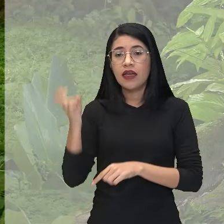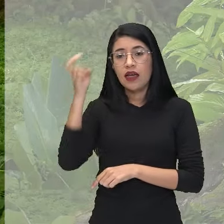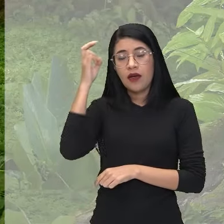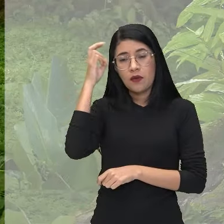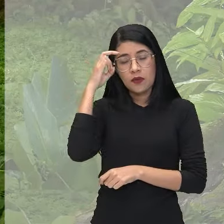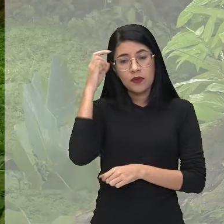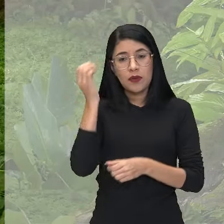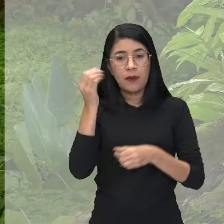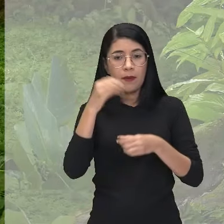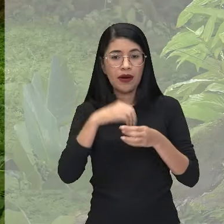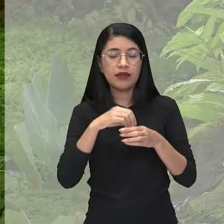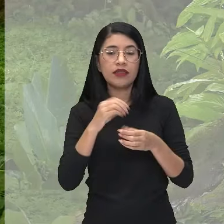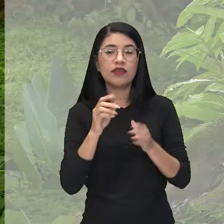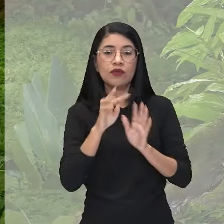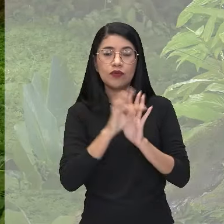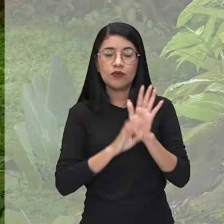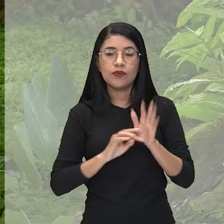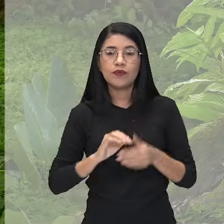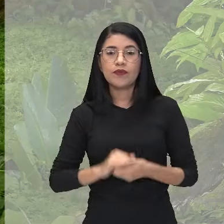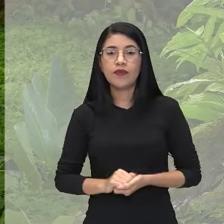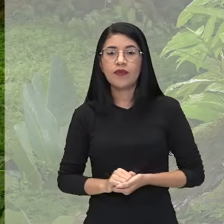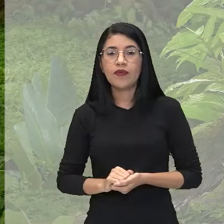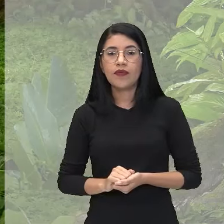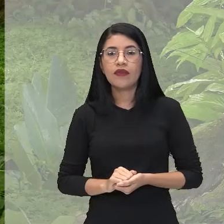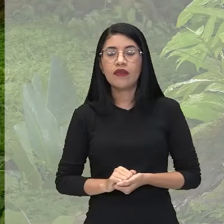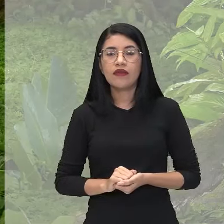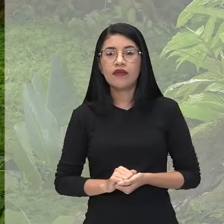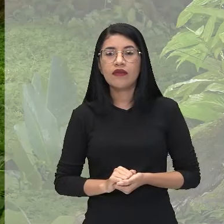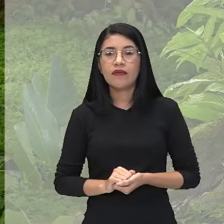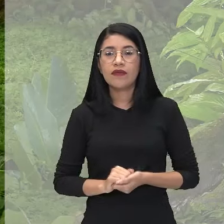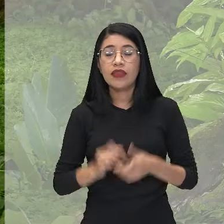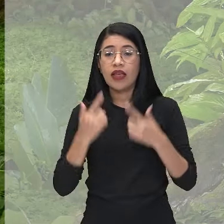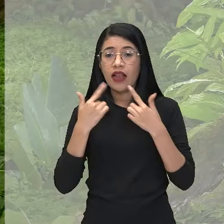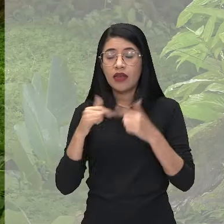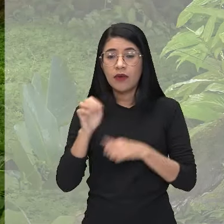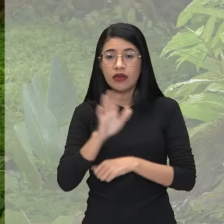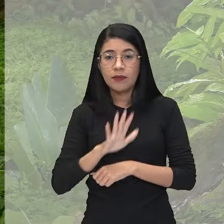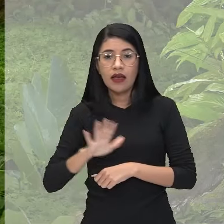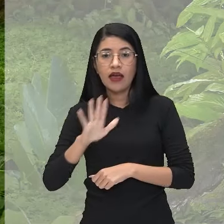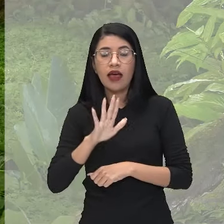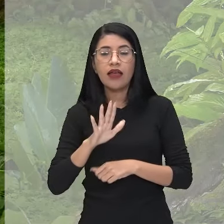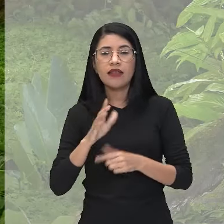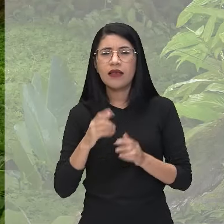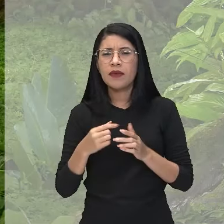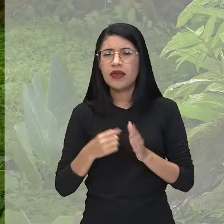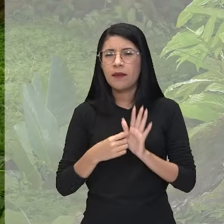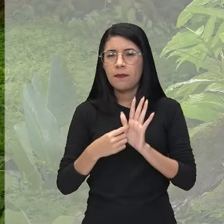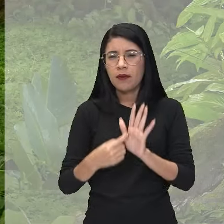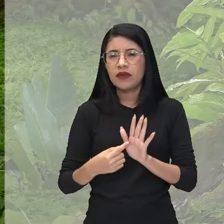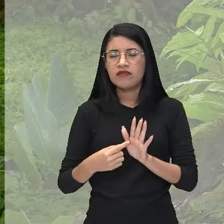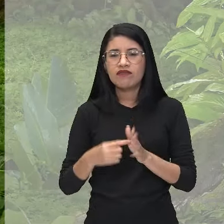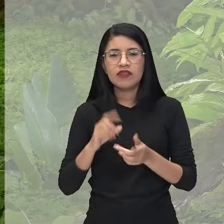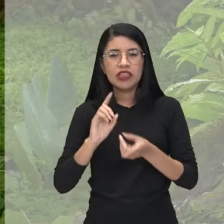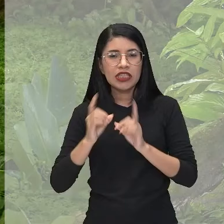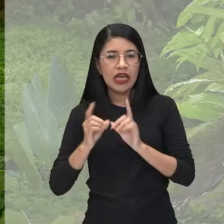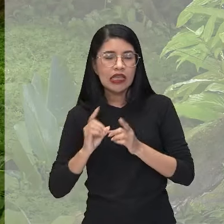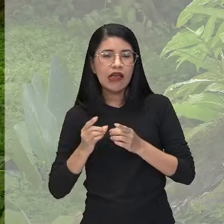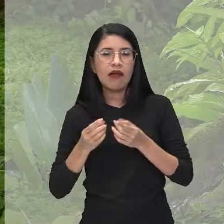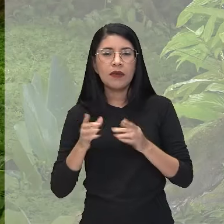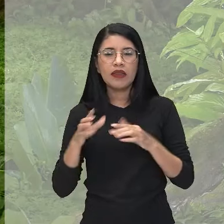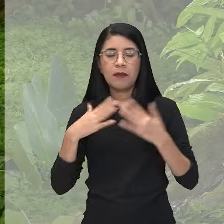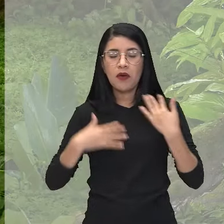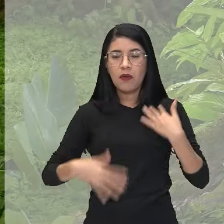estar presente na nossa aula, tá? E a linguagem regional, que é expressiva, dinâmica, dialógica,